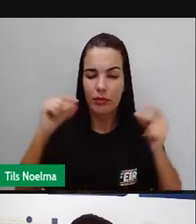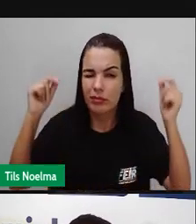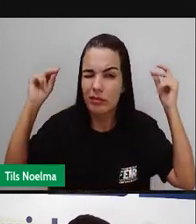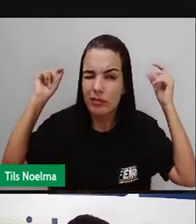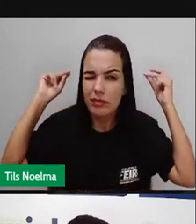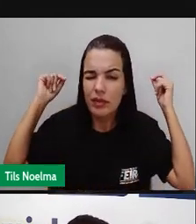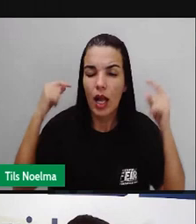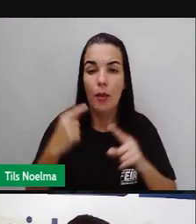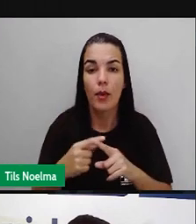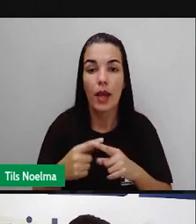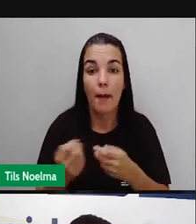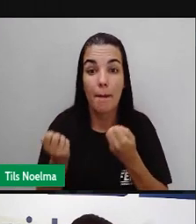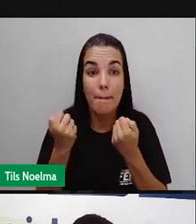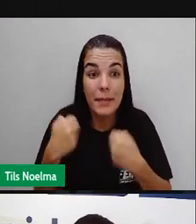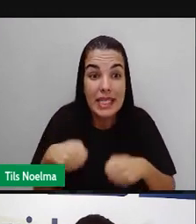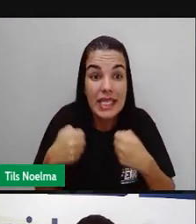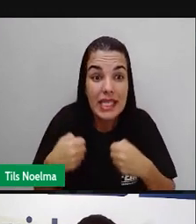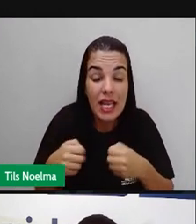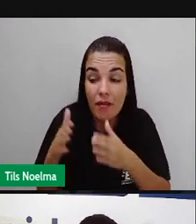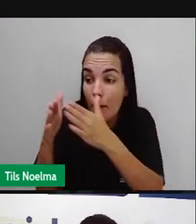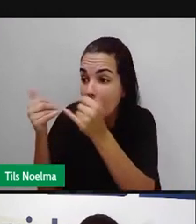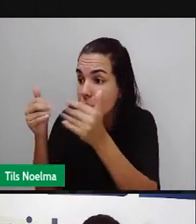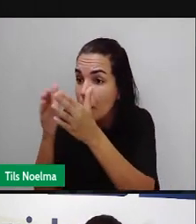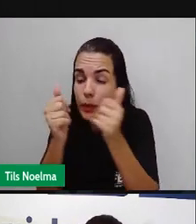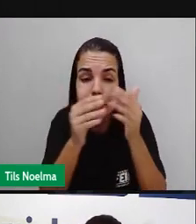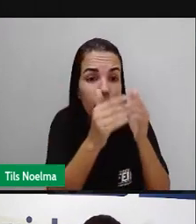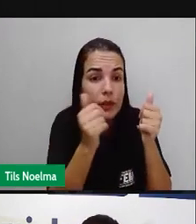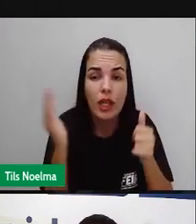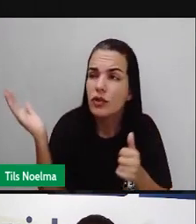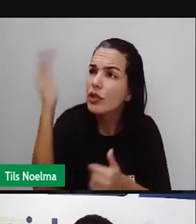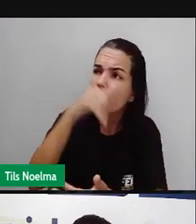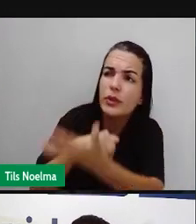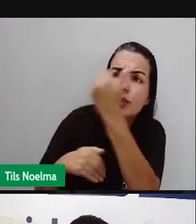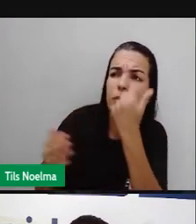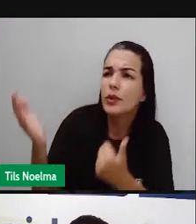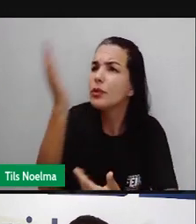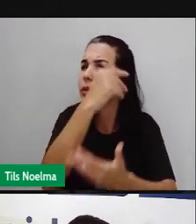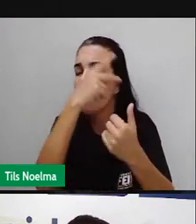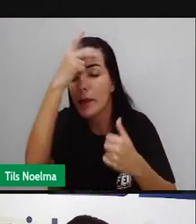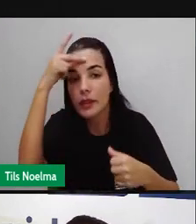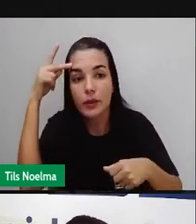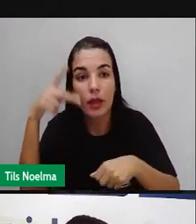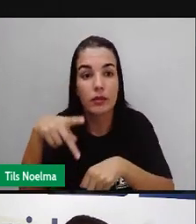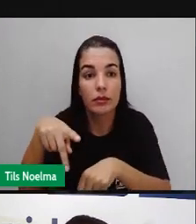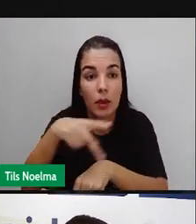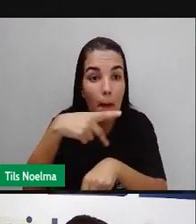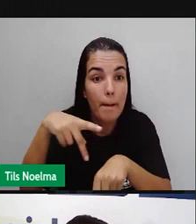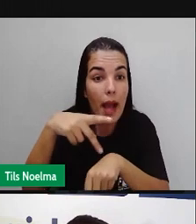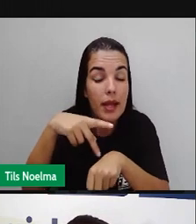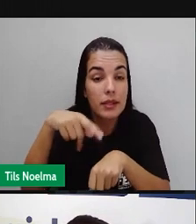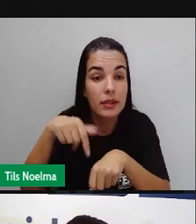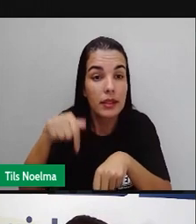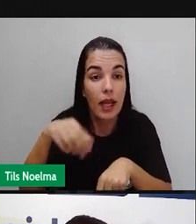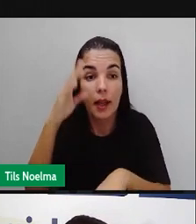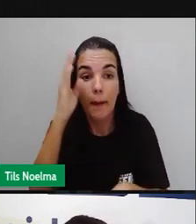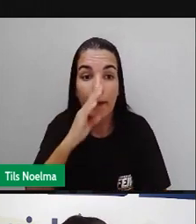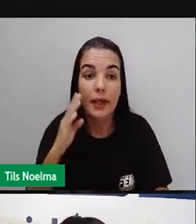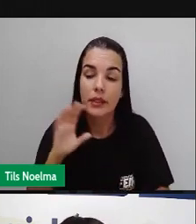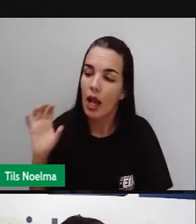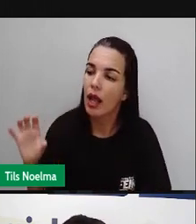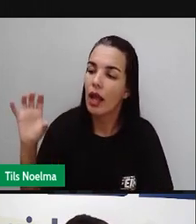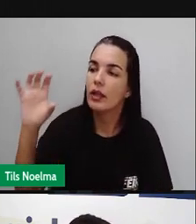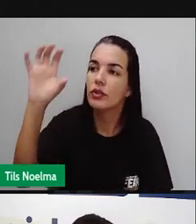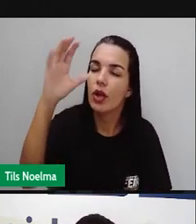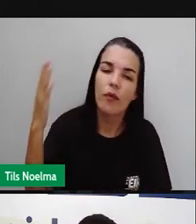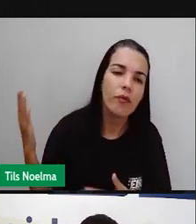a fim de estimular essas pessoas saírem de suas regiões e irem até esse local trabalhar tanto na construção da ferrovia